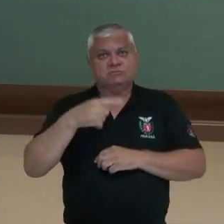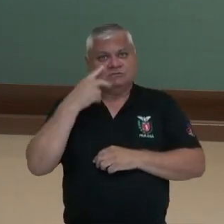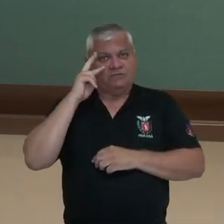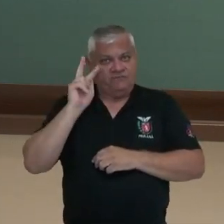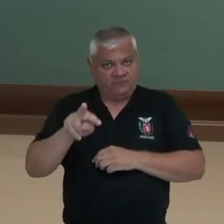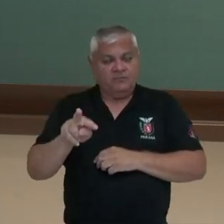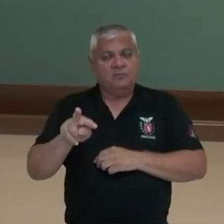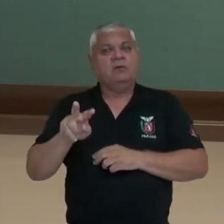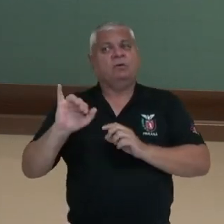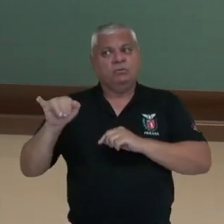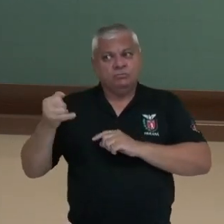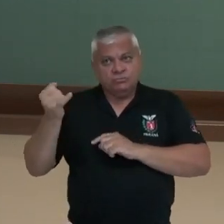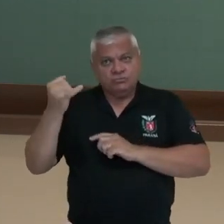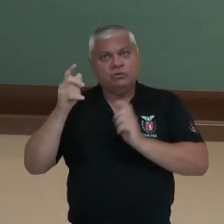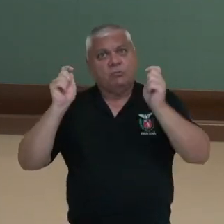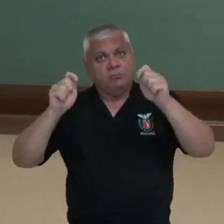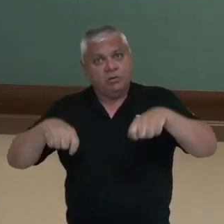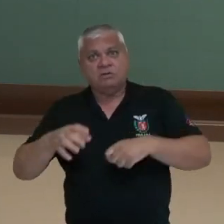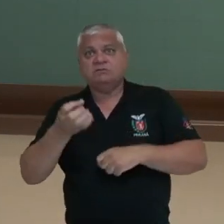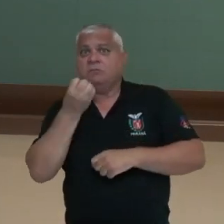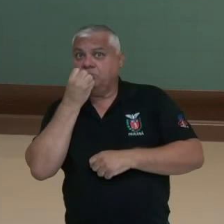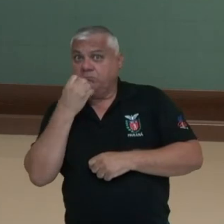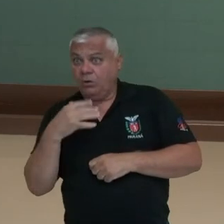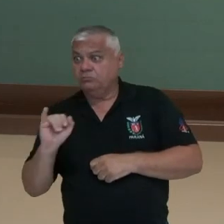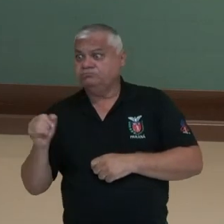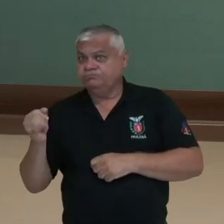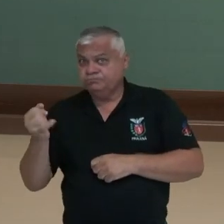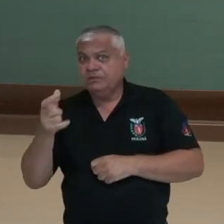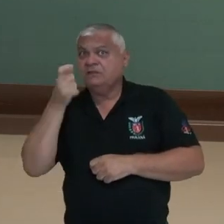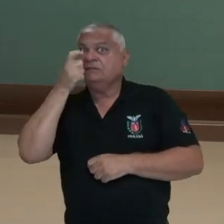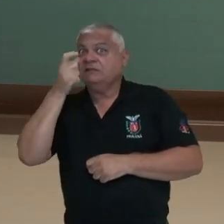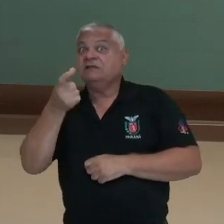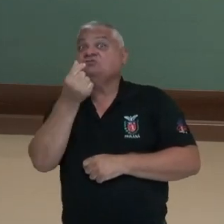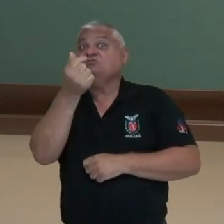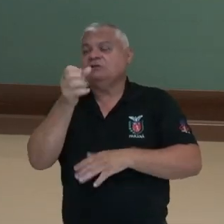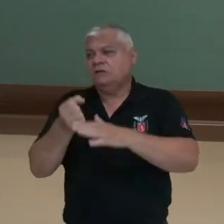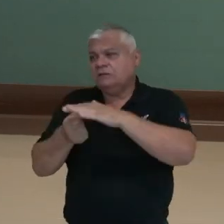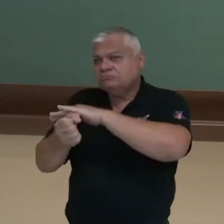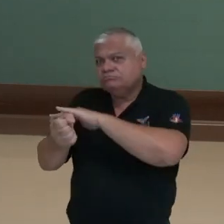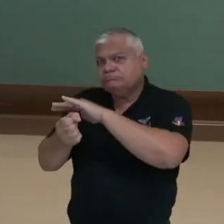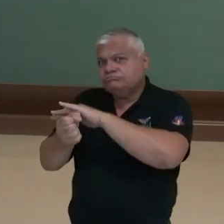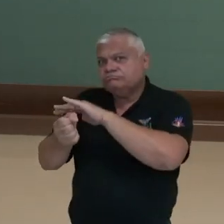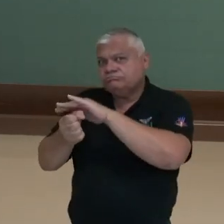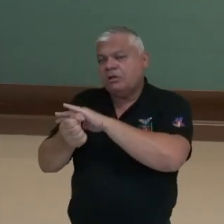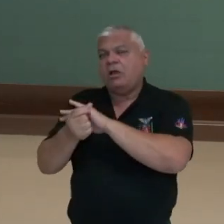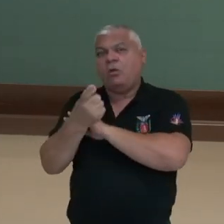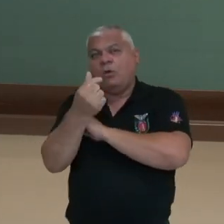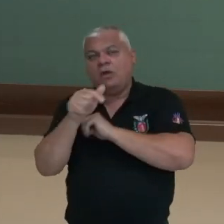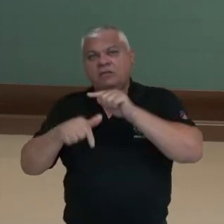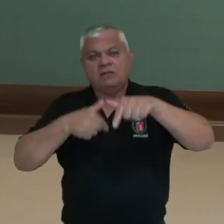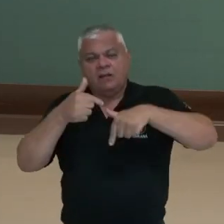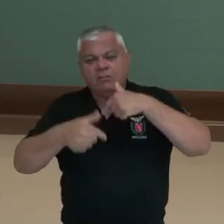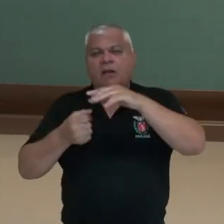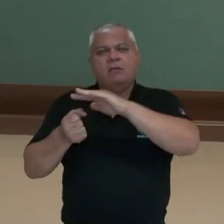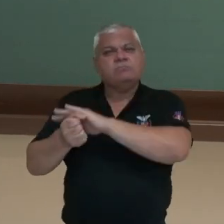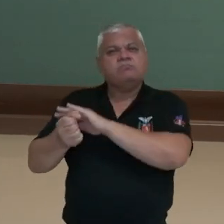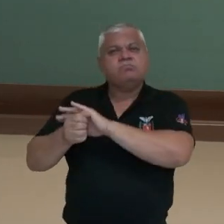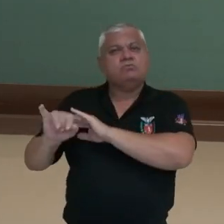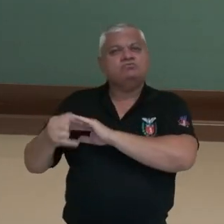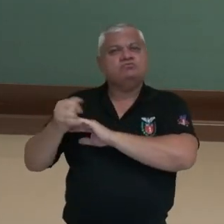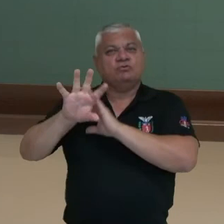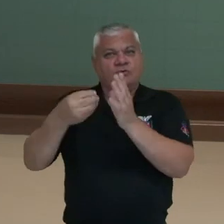que essa taxa pode ser muito interessante, principalmente quando a gente tem investimento, quando a gente trabalha ela com um juro